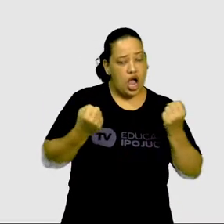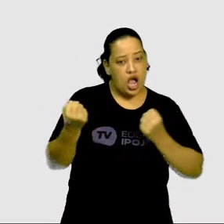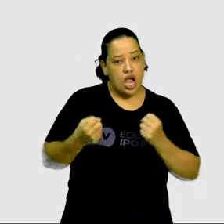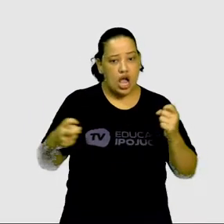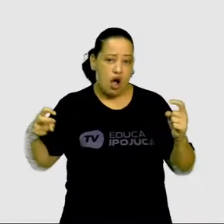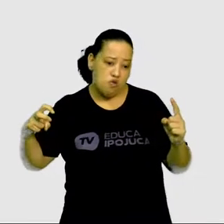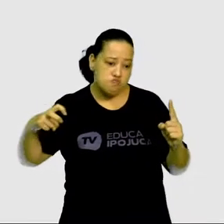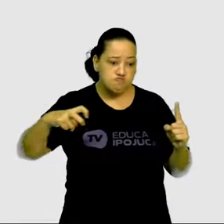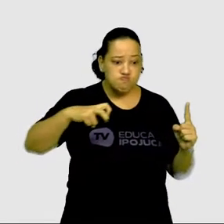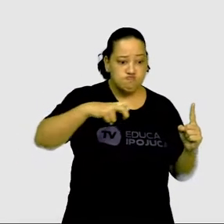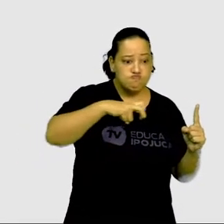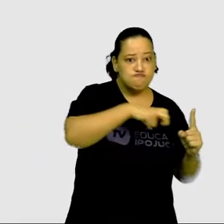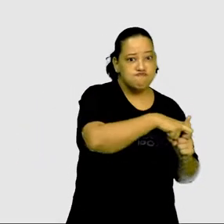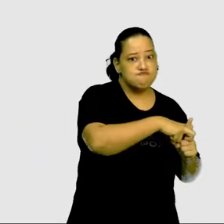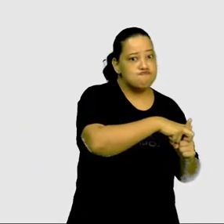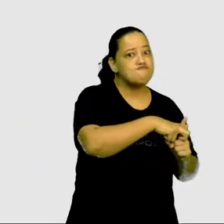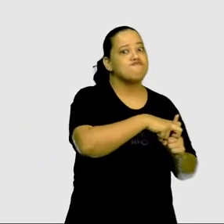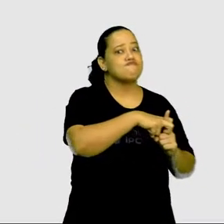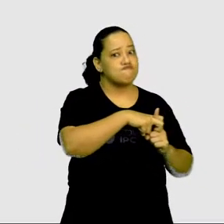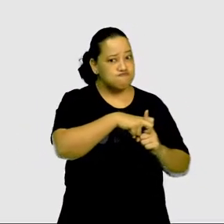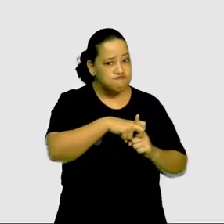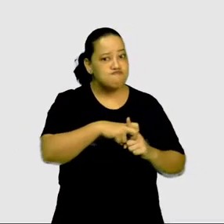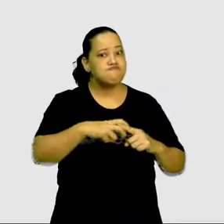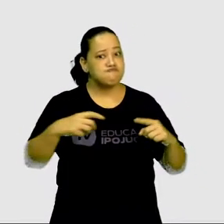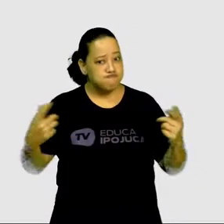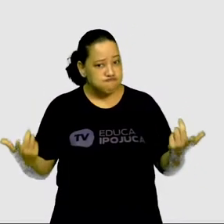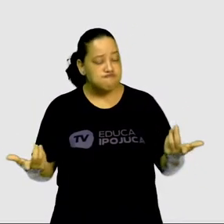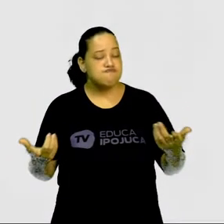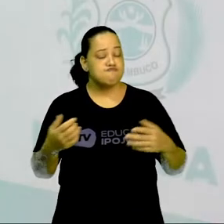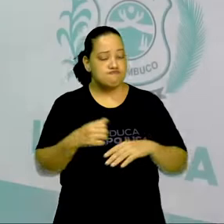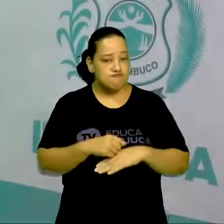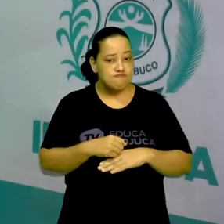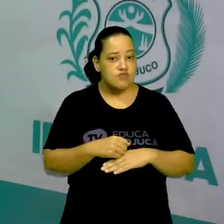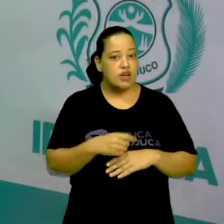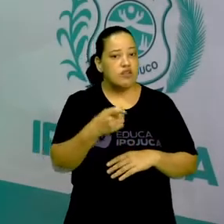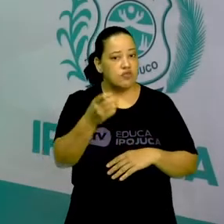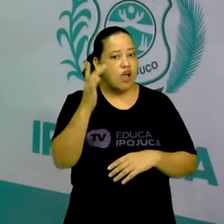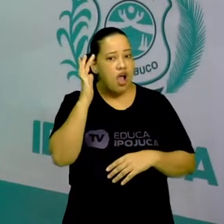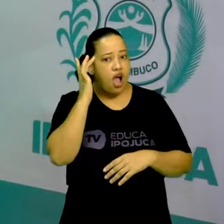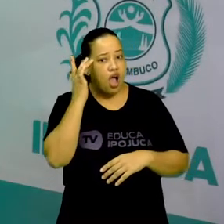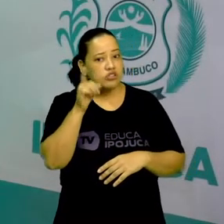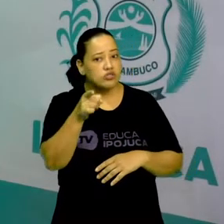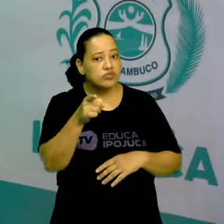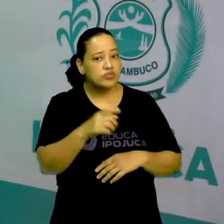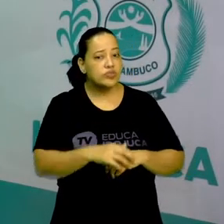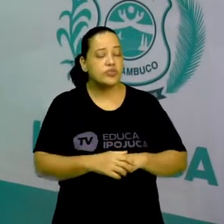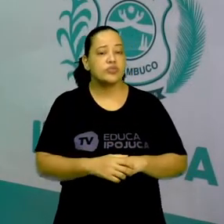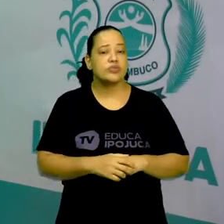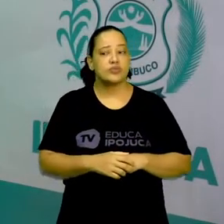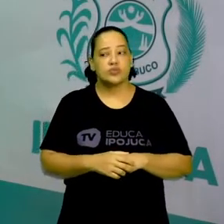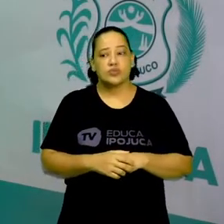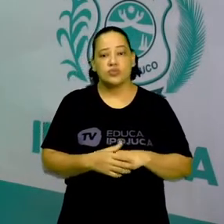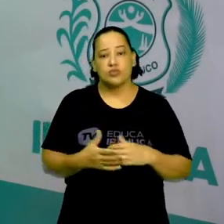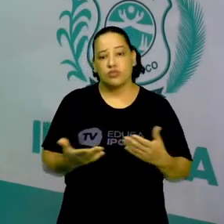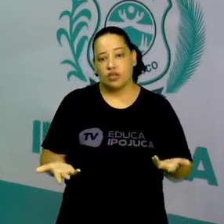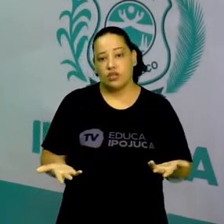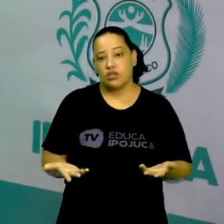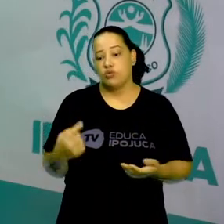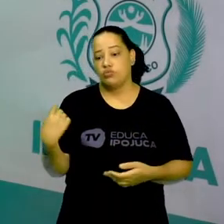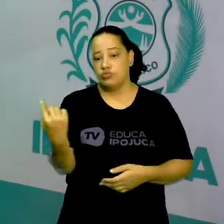nessa via, nesse encruzamento? Então o que é que vocês acham? Na verdade,